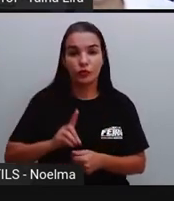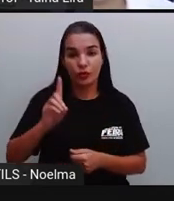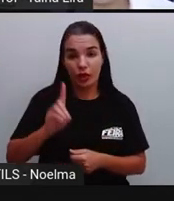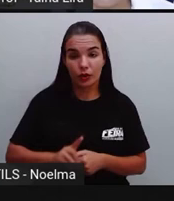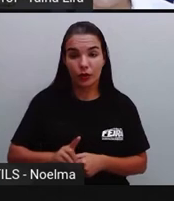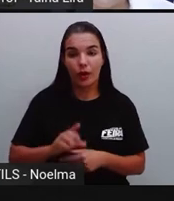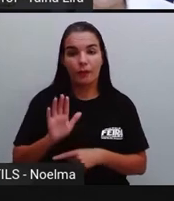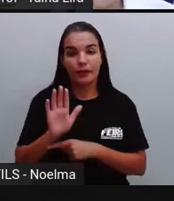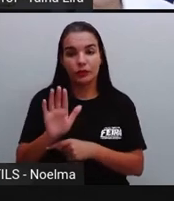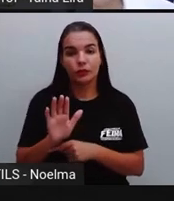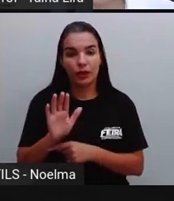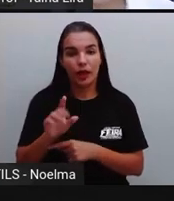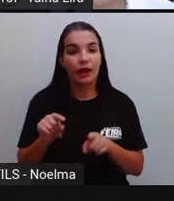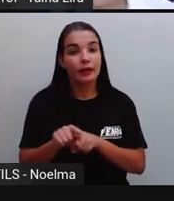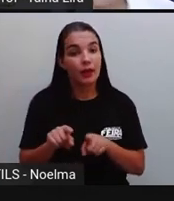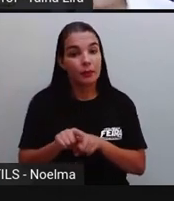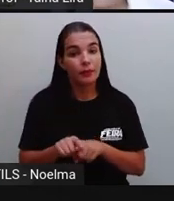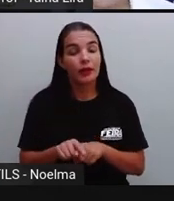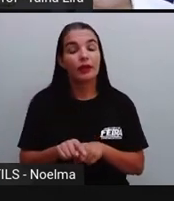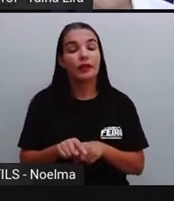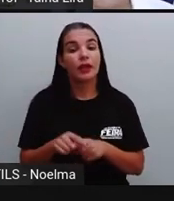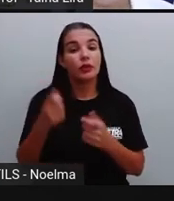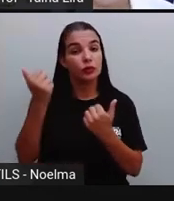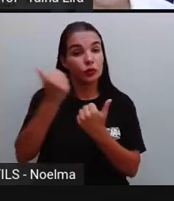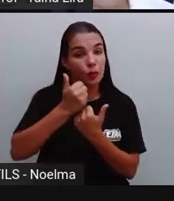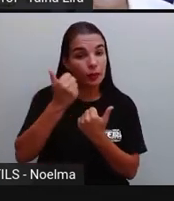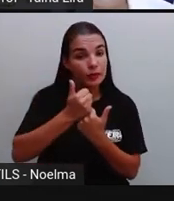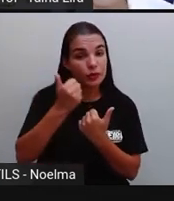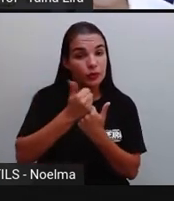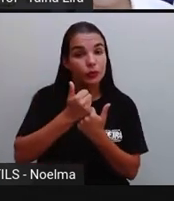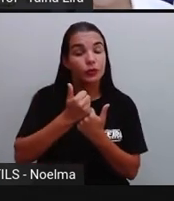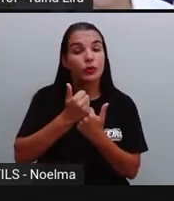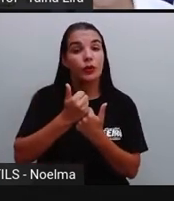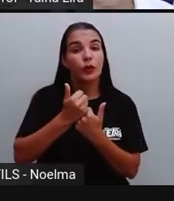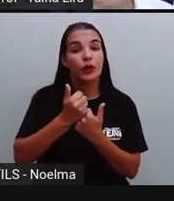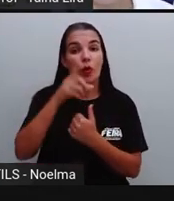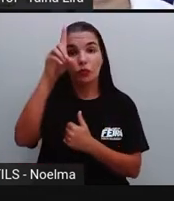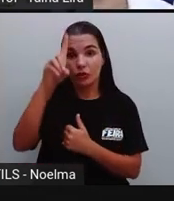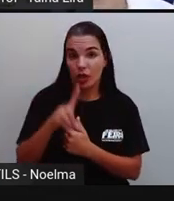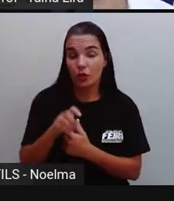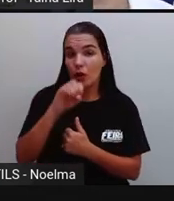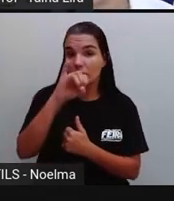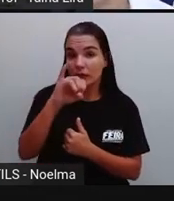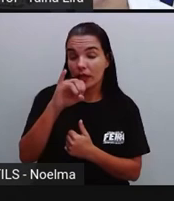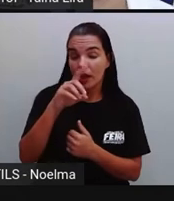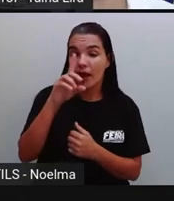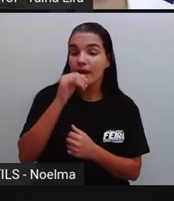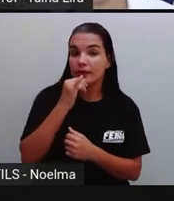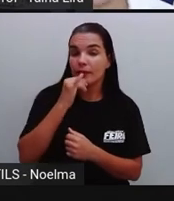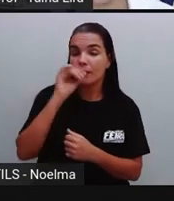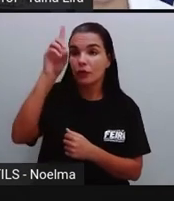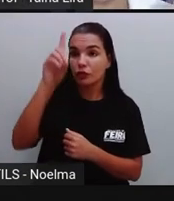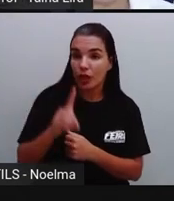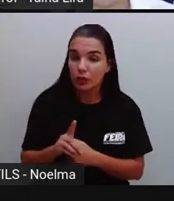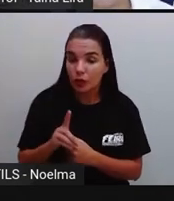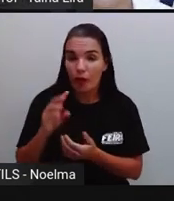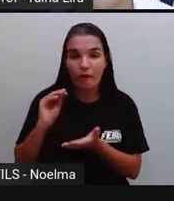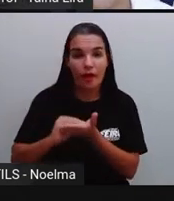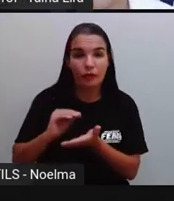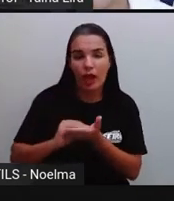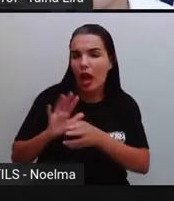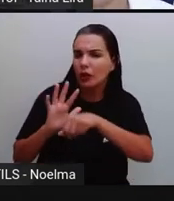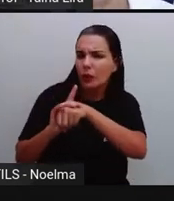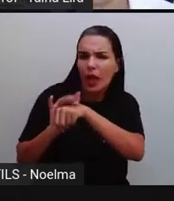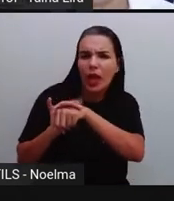E o vice-diretor também substitui o diretor em caso de ausência. Então, por exemplo, se o diretor